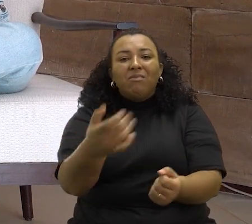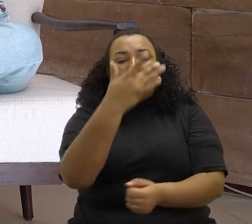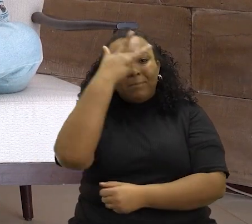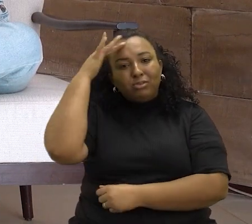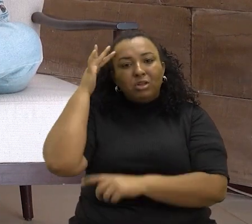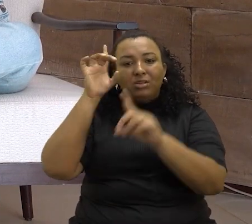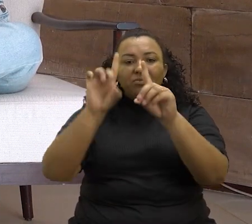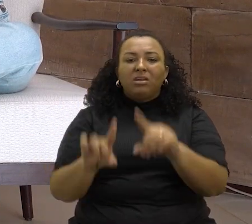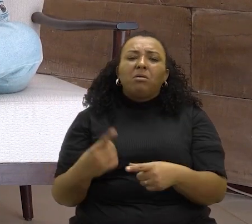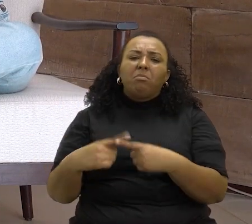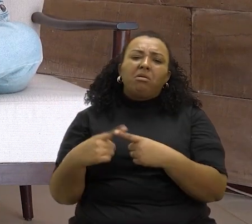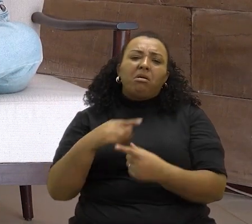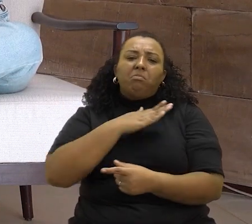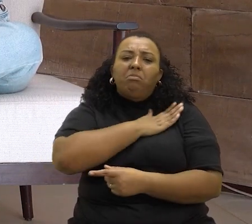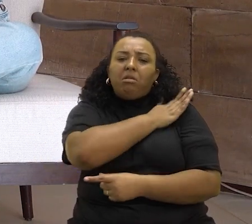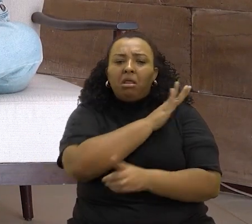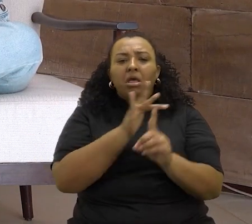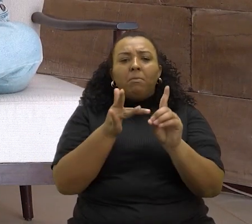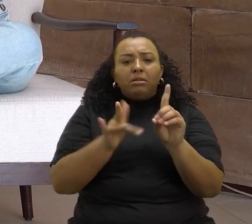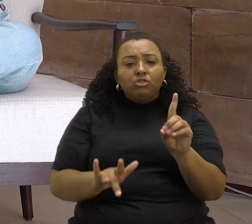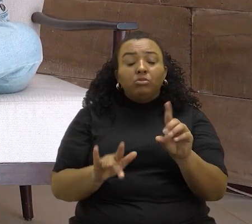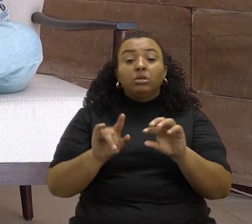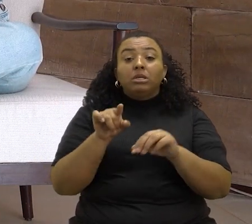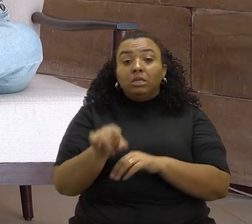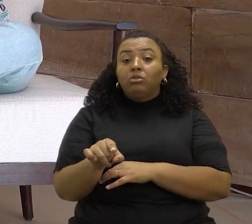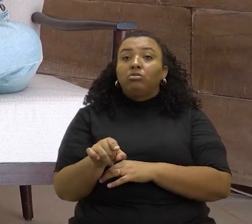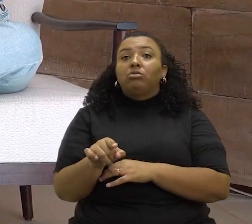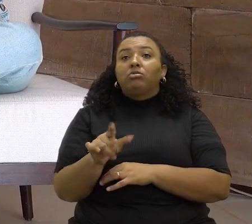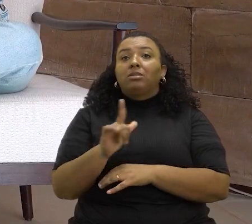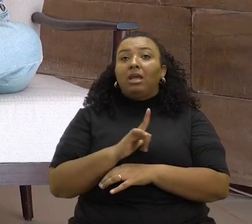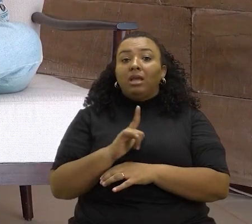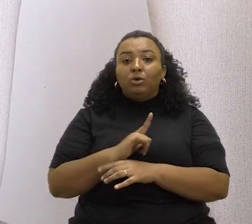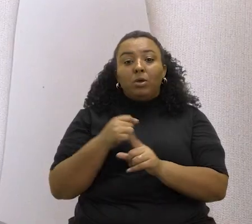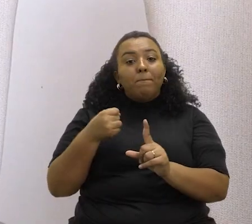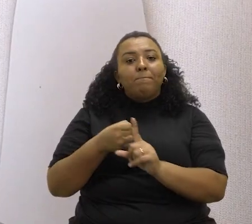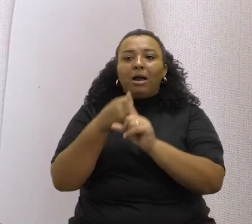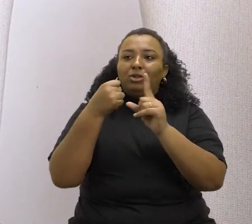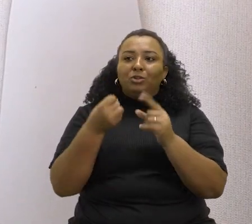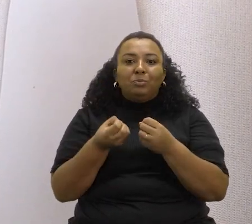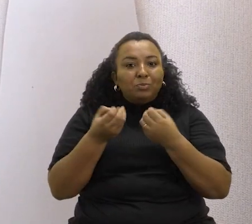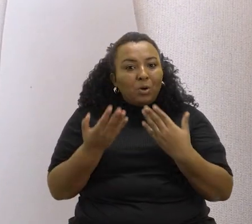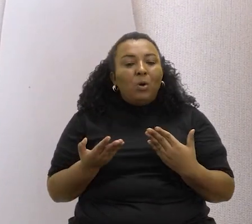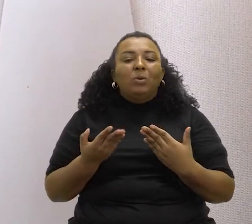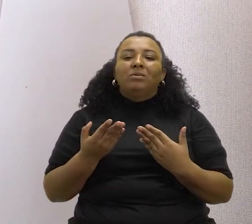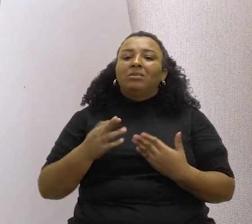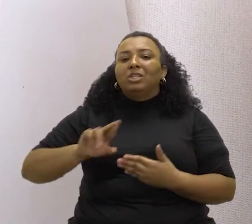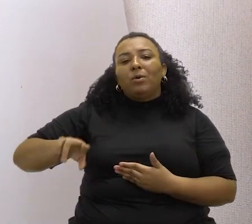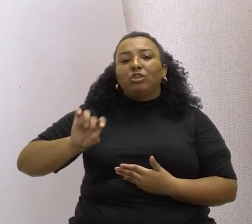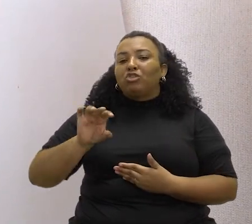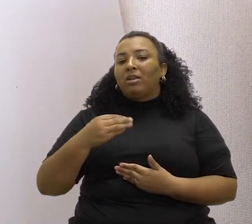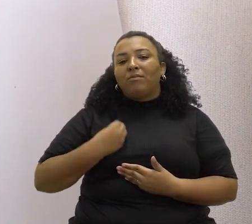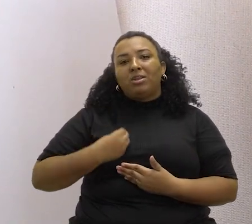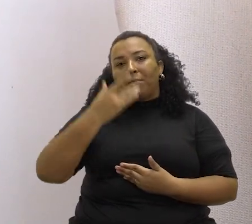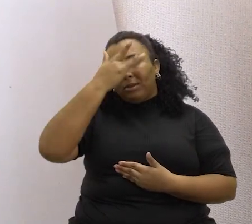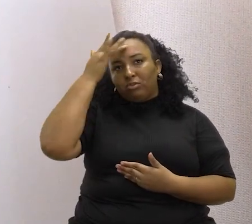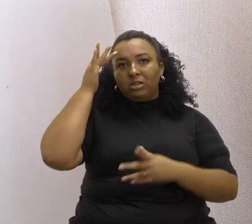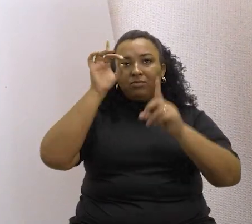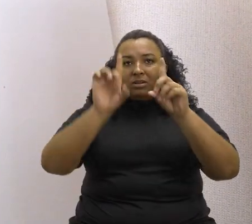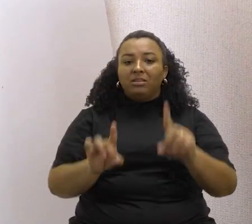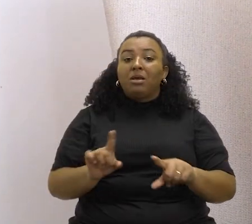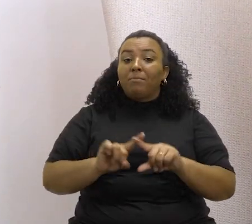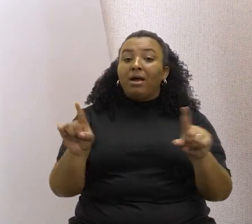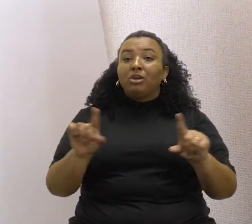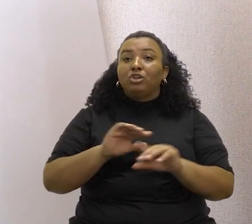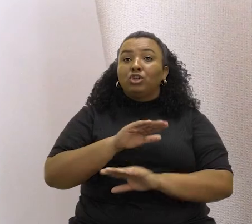essas pessoas com deficiência por uma questão de preconceito, capacitismo. Isso tem um impacto positivo não só na vida dessas